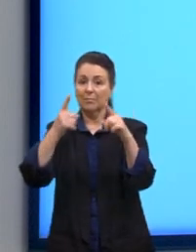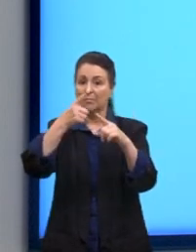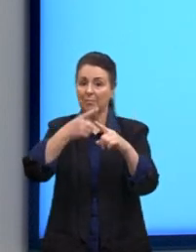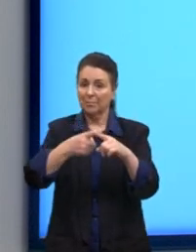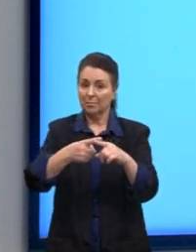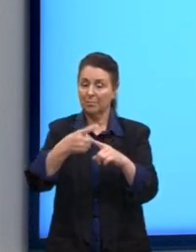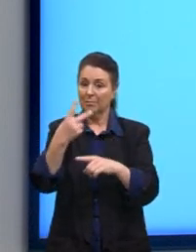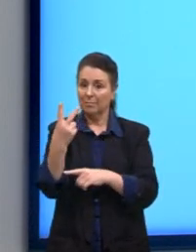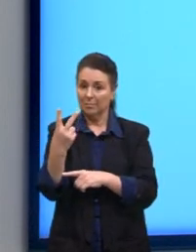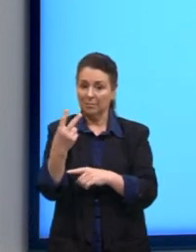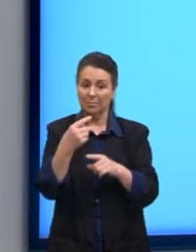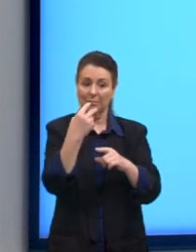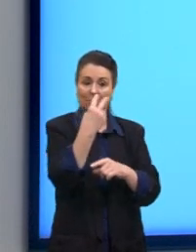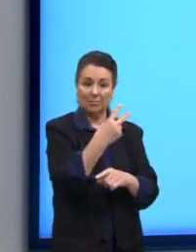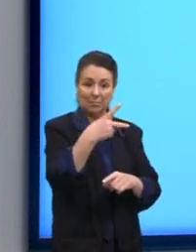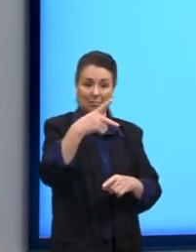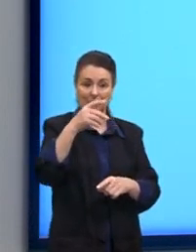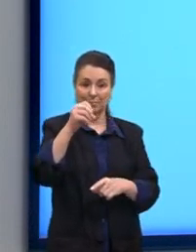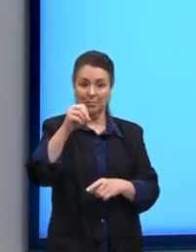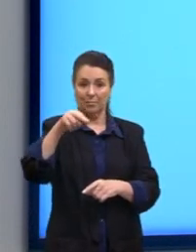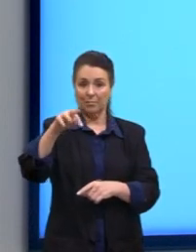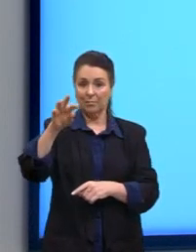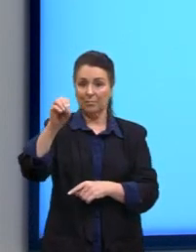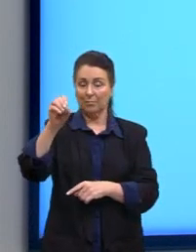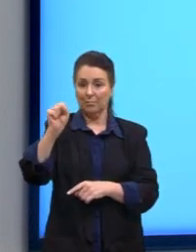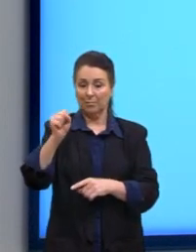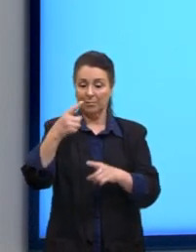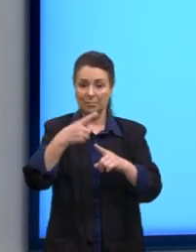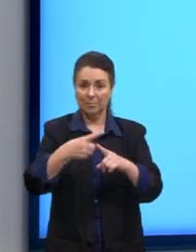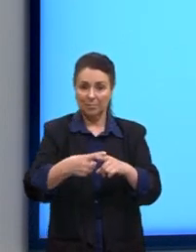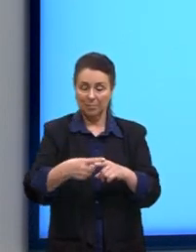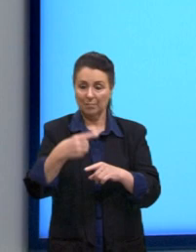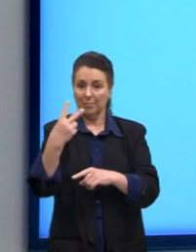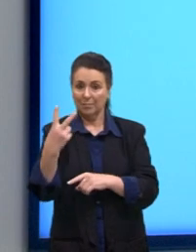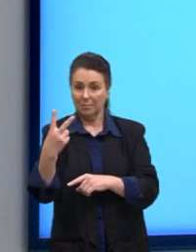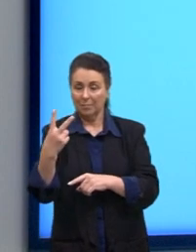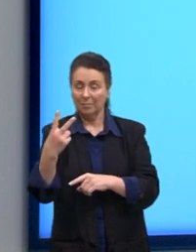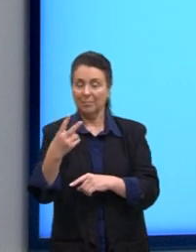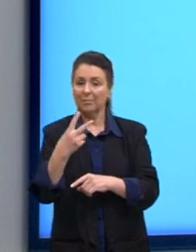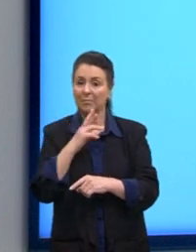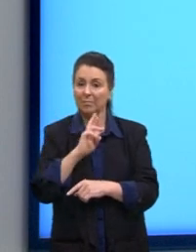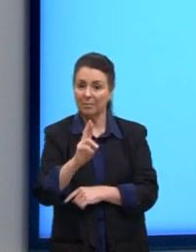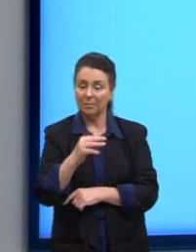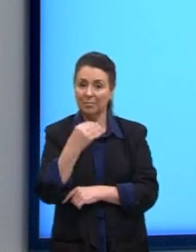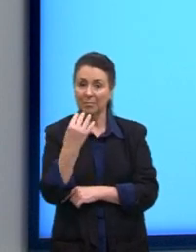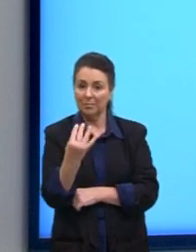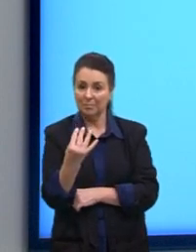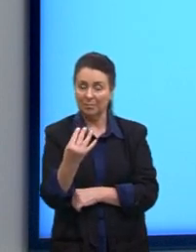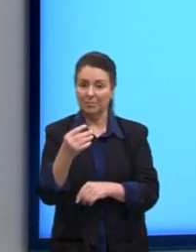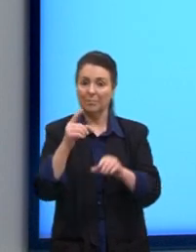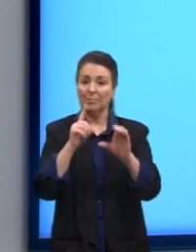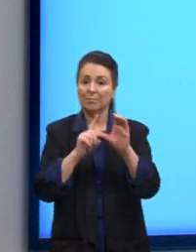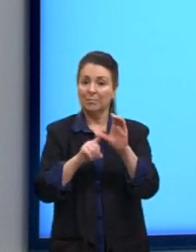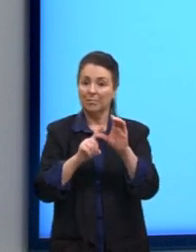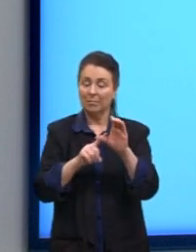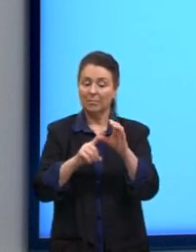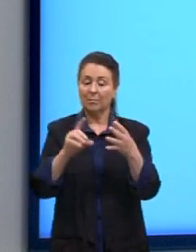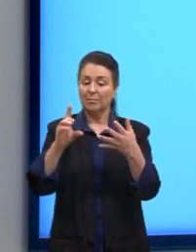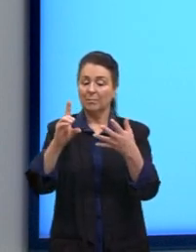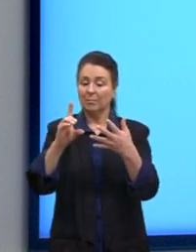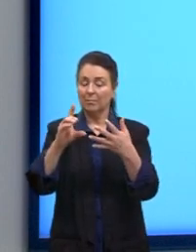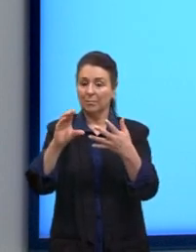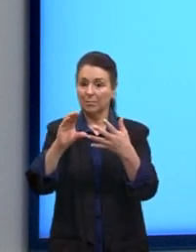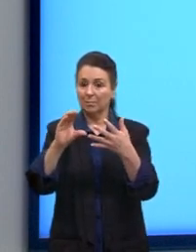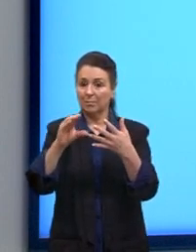tínhamos 2 pontos vezes peso 2, é igual a 4. Então, a letra C teria 4 pontos.